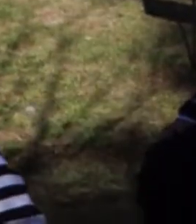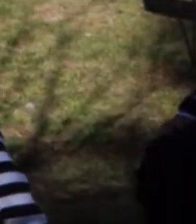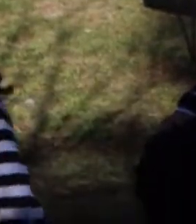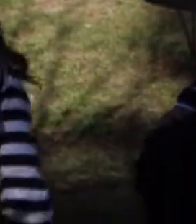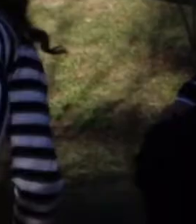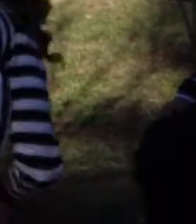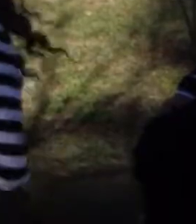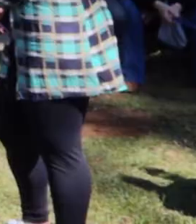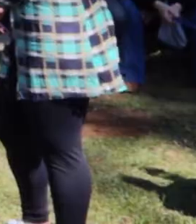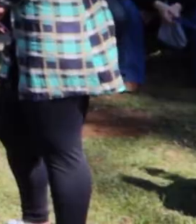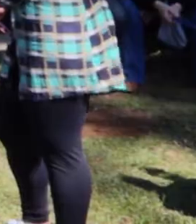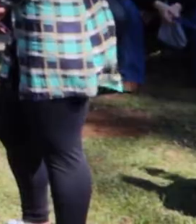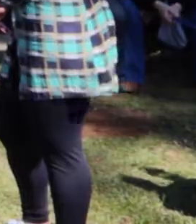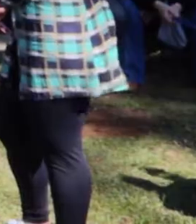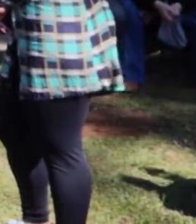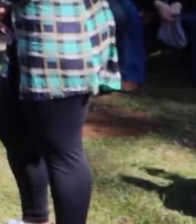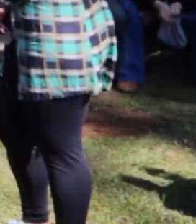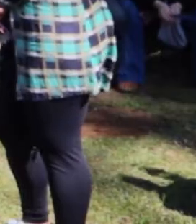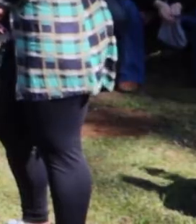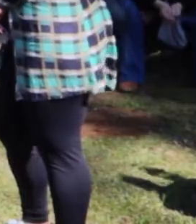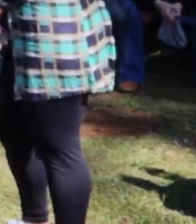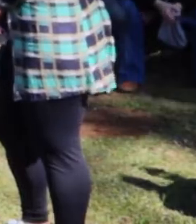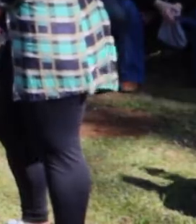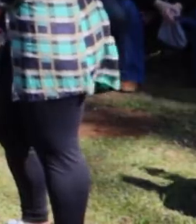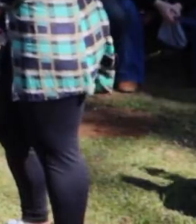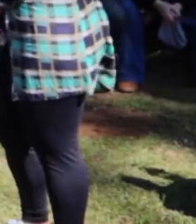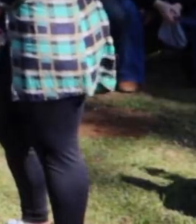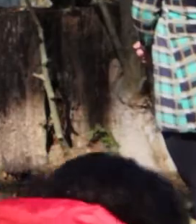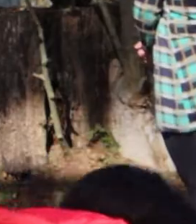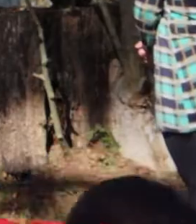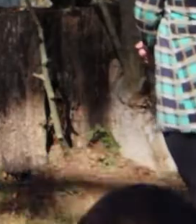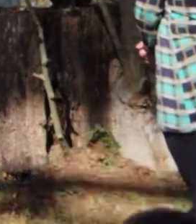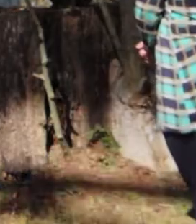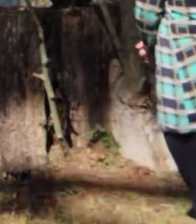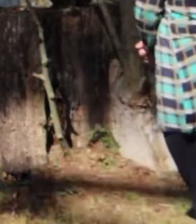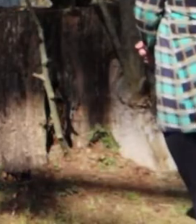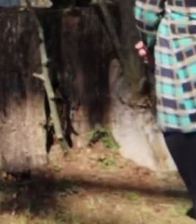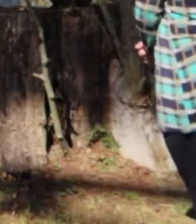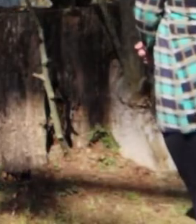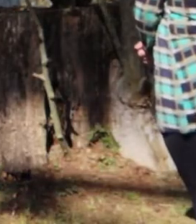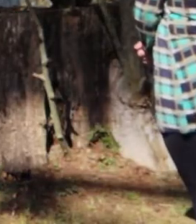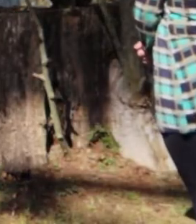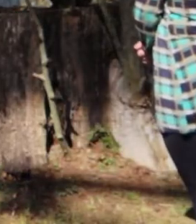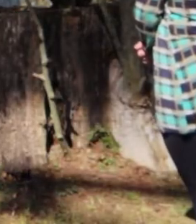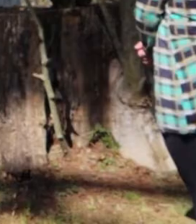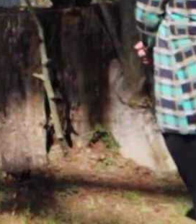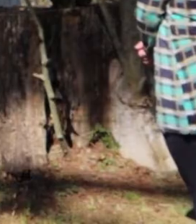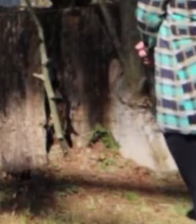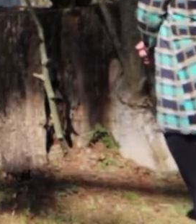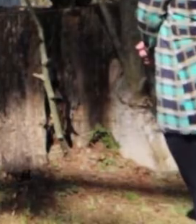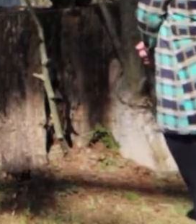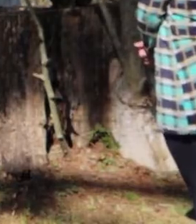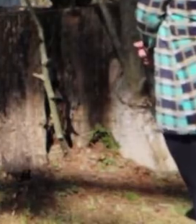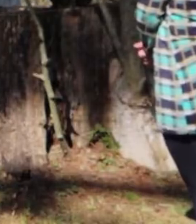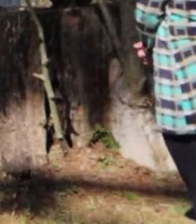O olhar da muito com passeio. O